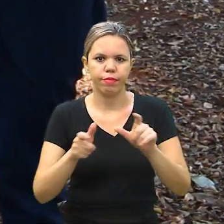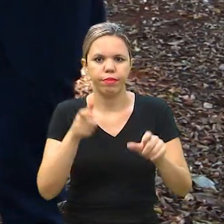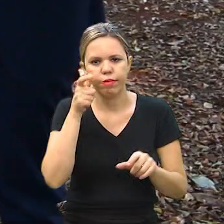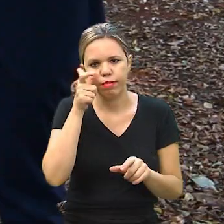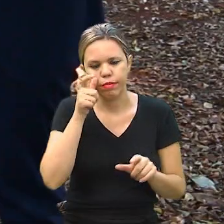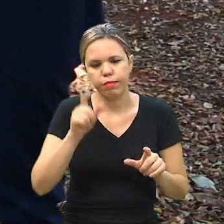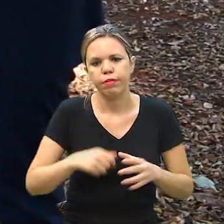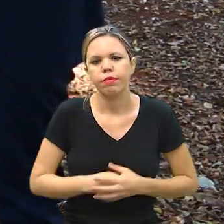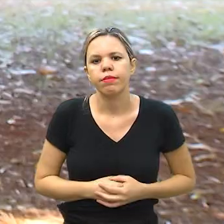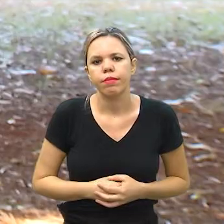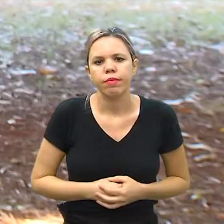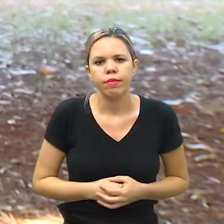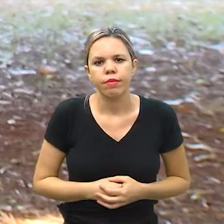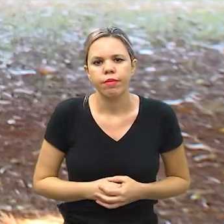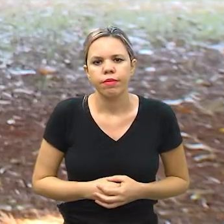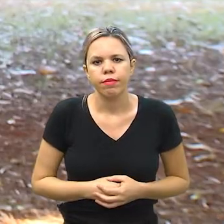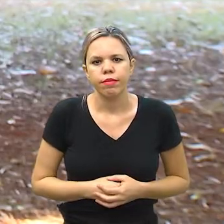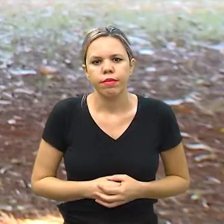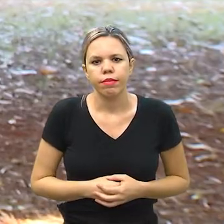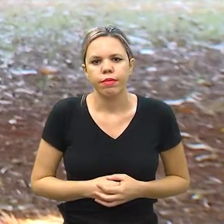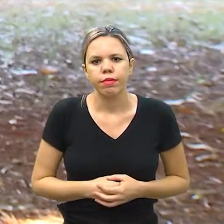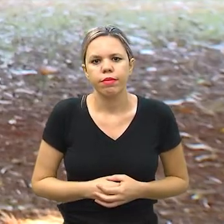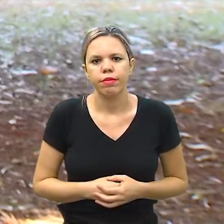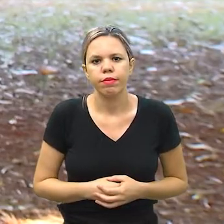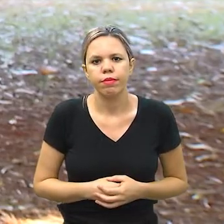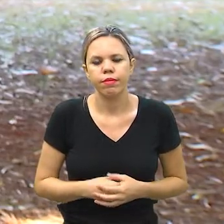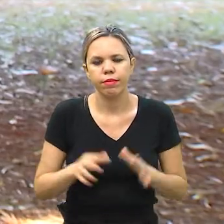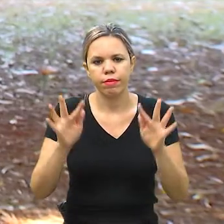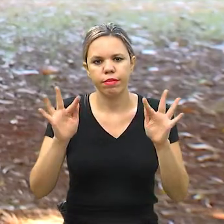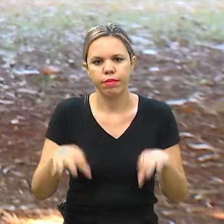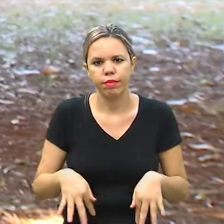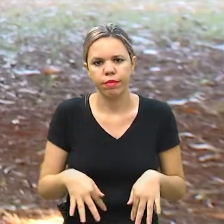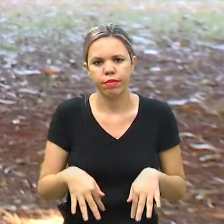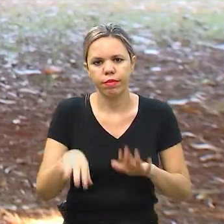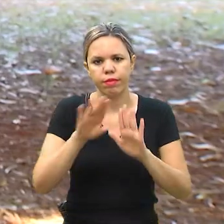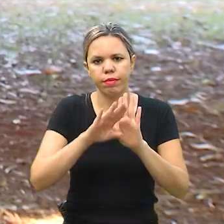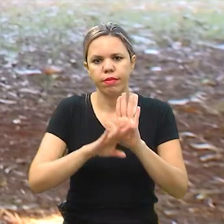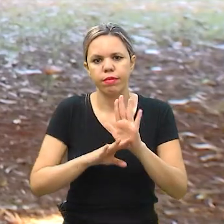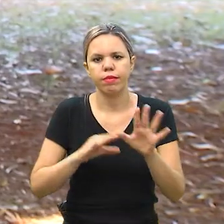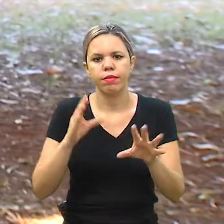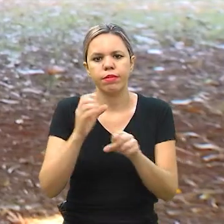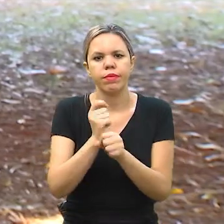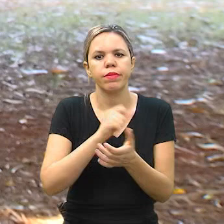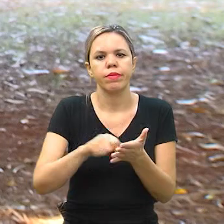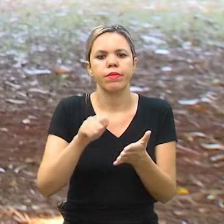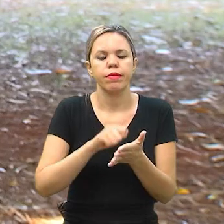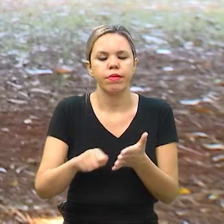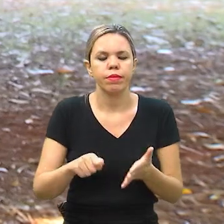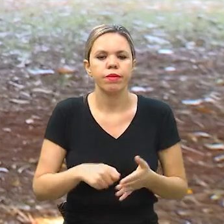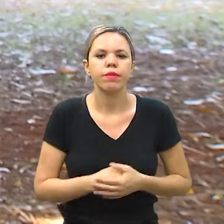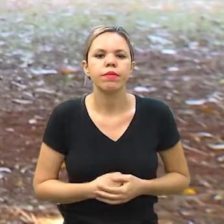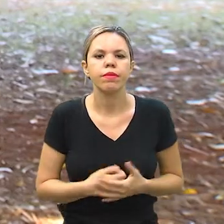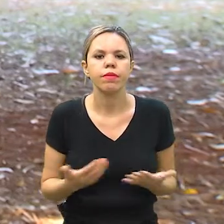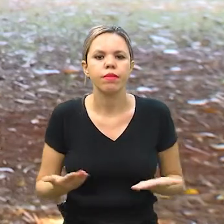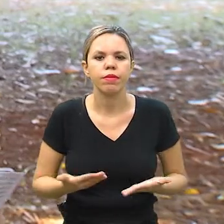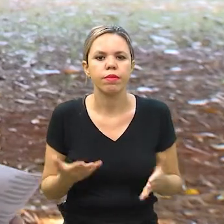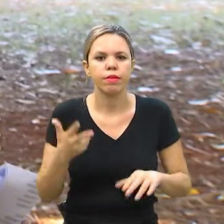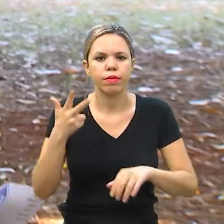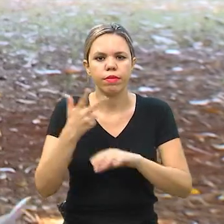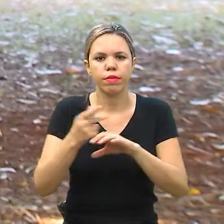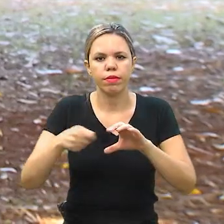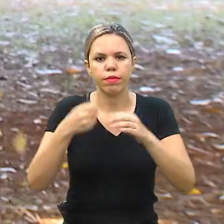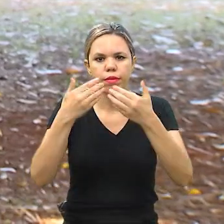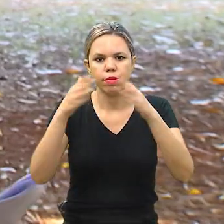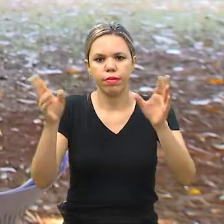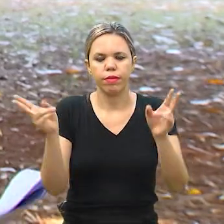telespectadores. É isso, e assim também a gente encerra este quadro Na Ponta do Lápis, que, dessa vez, nós gravamos ao ar